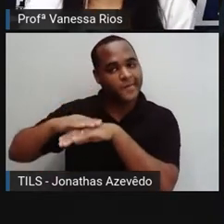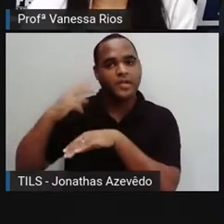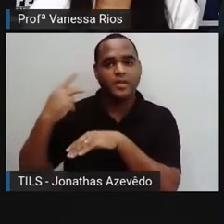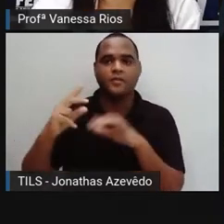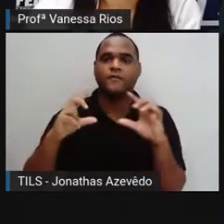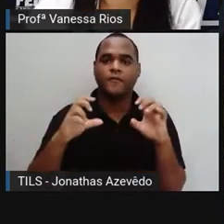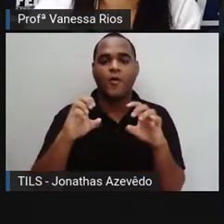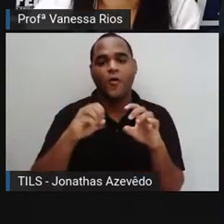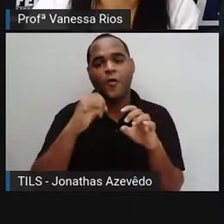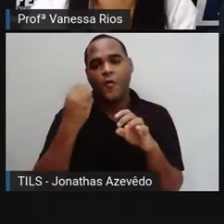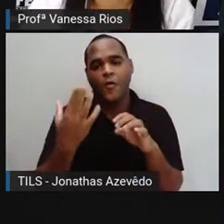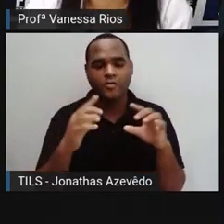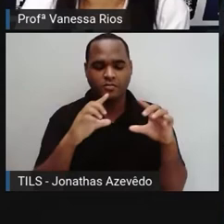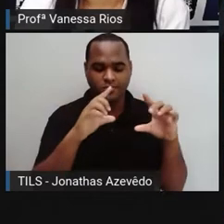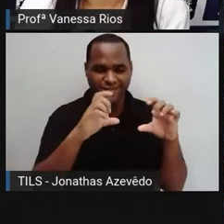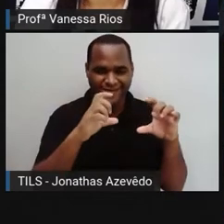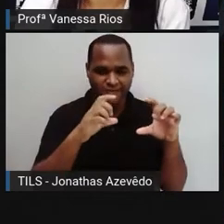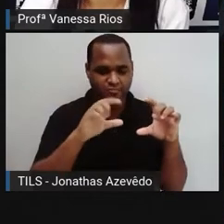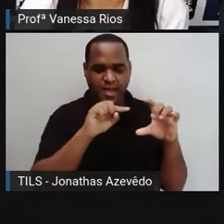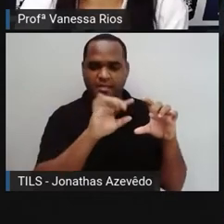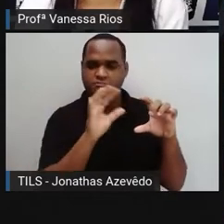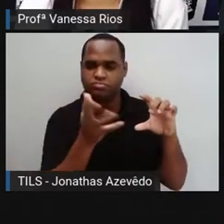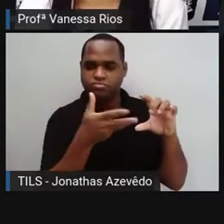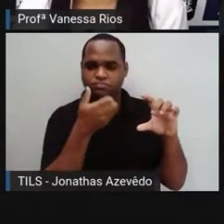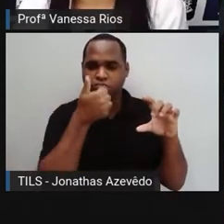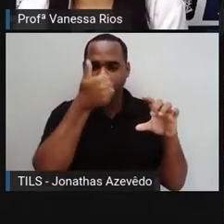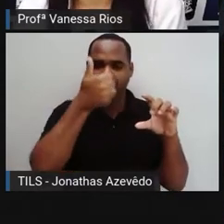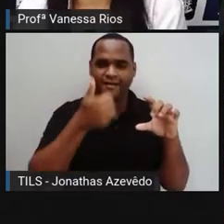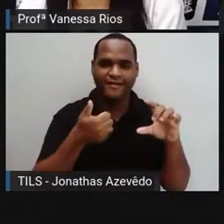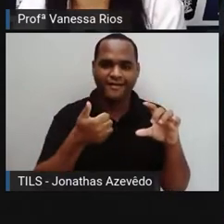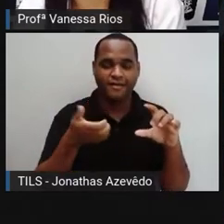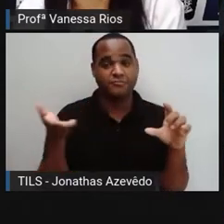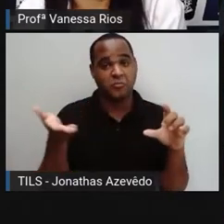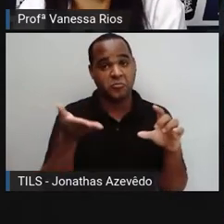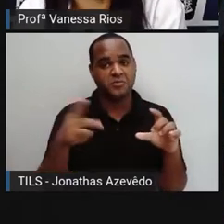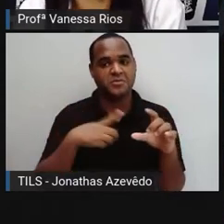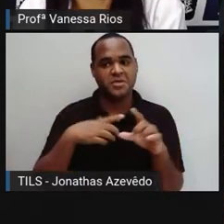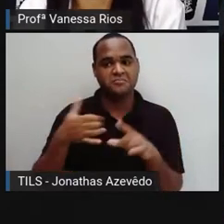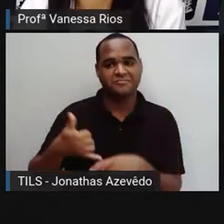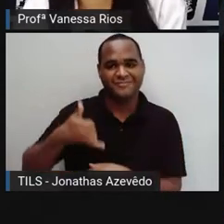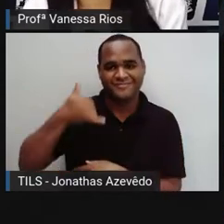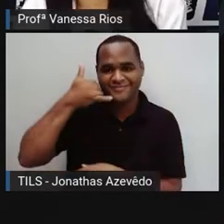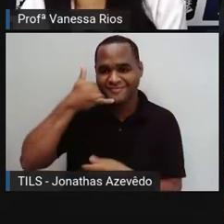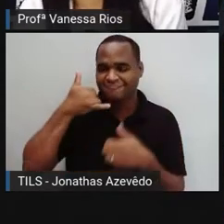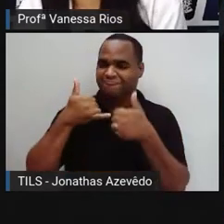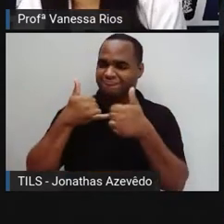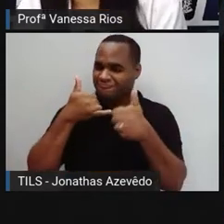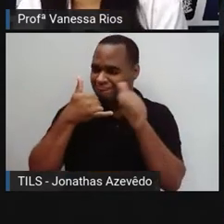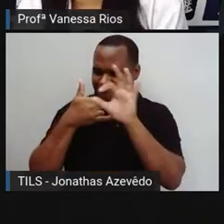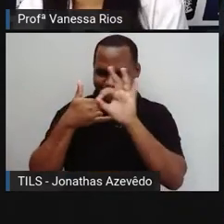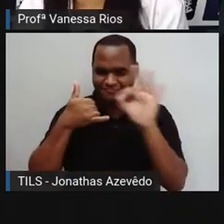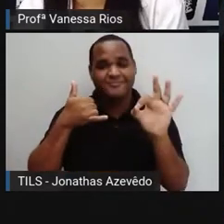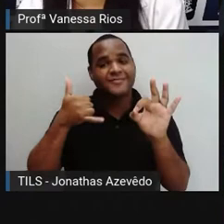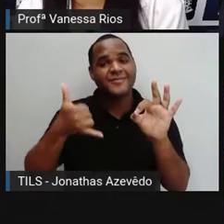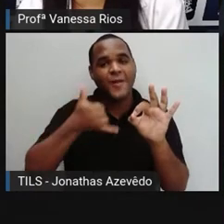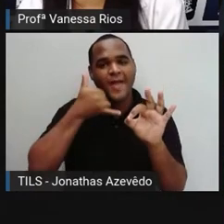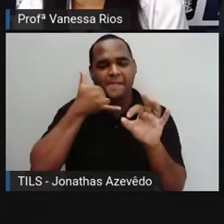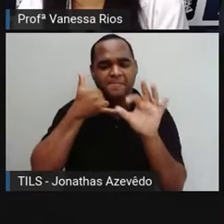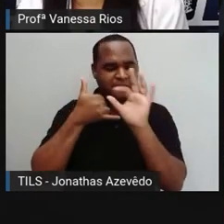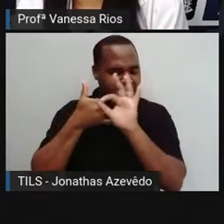de uma câmera específica, hoje elas já ganharam aí os celulares, né? Já ganharam as